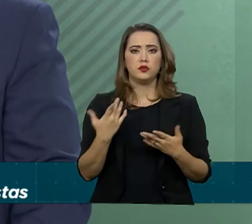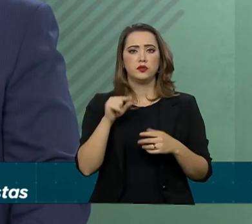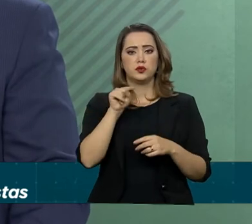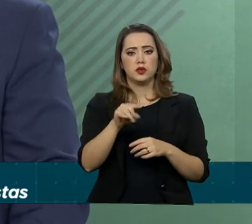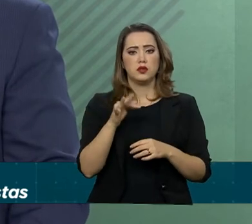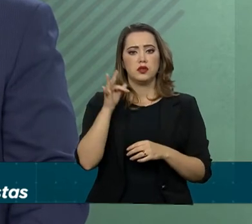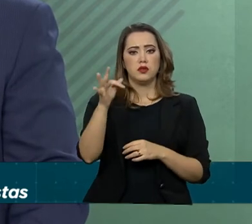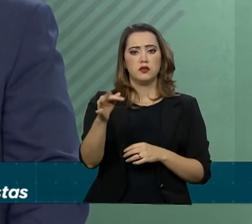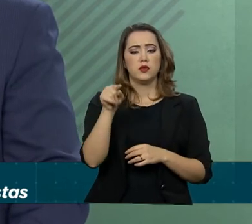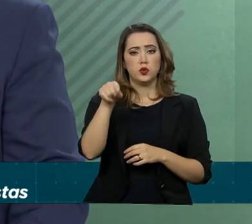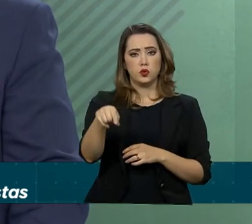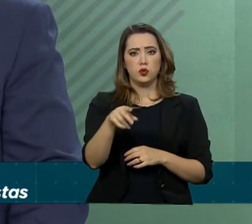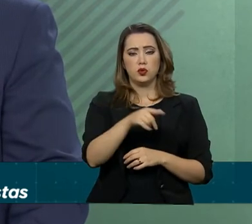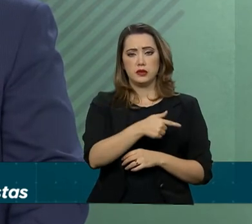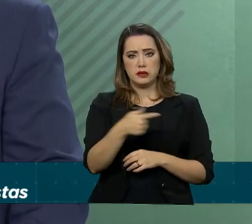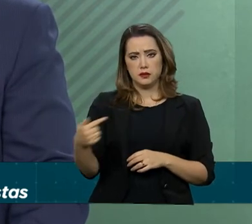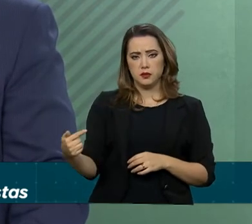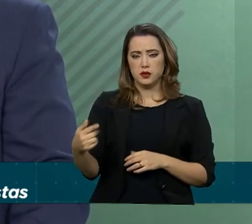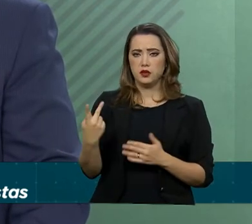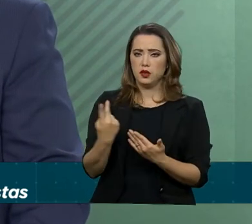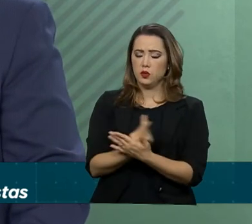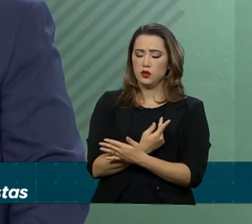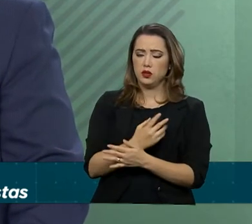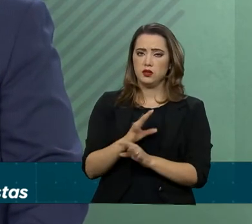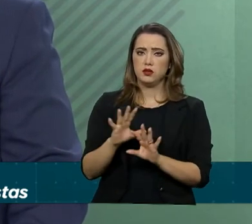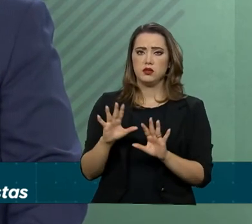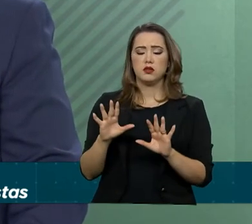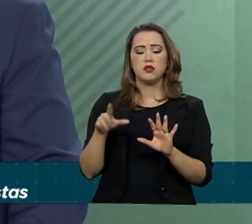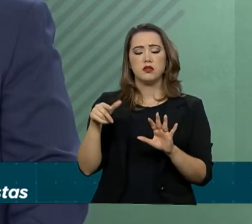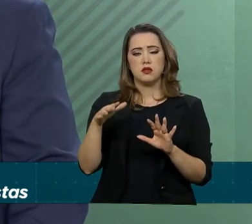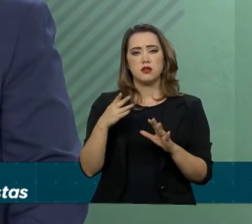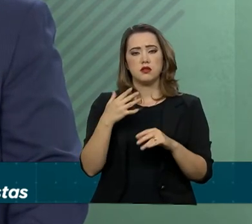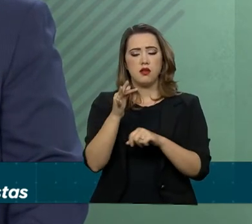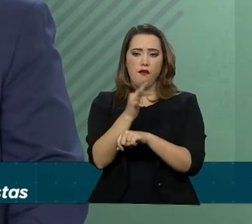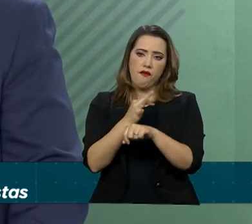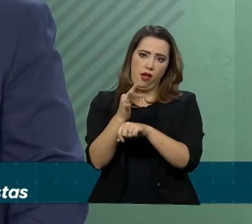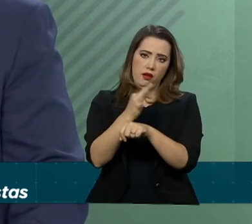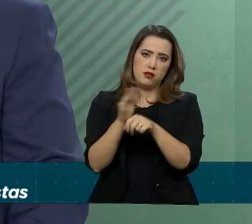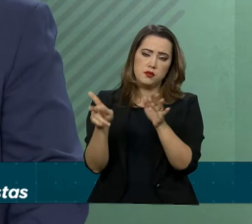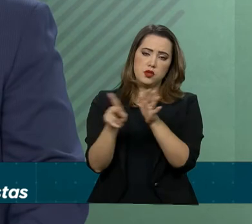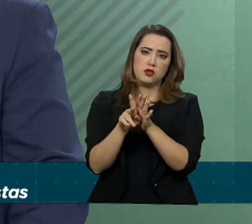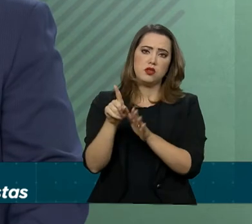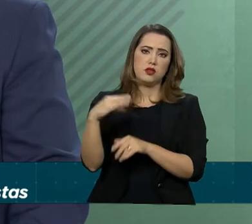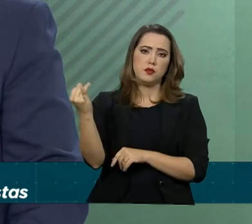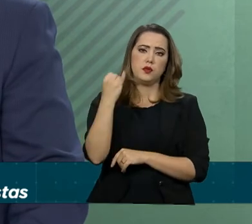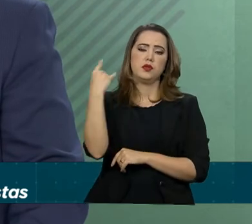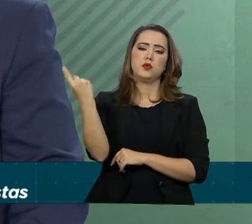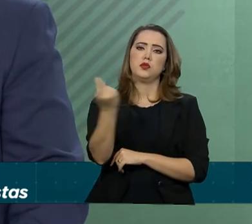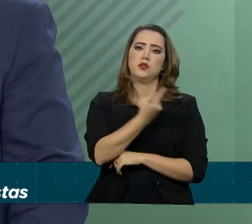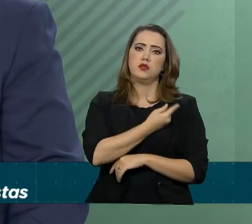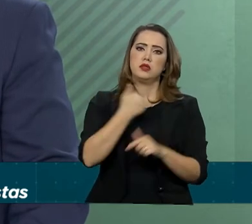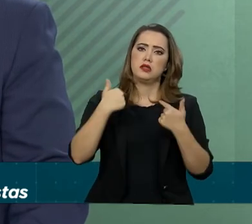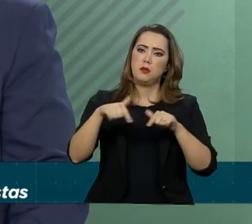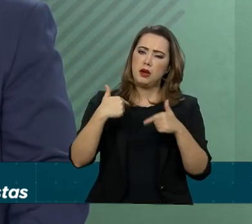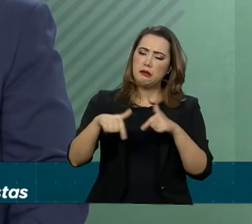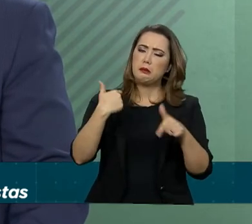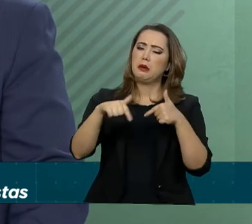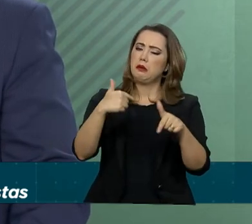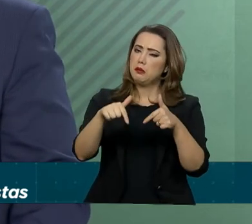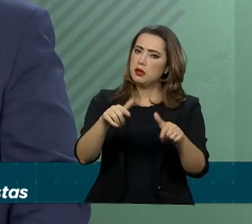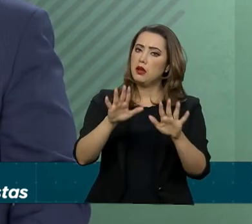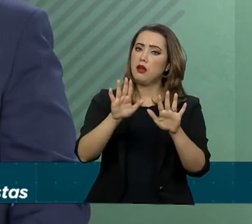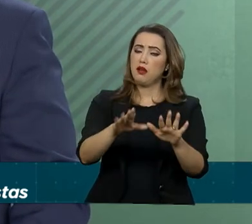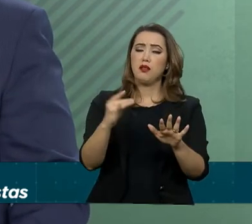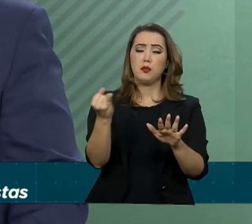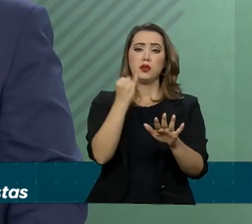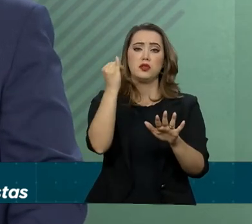esta próxima semana para que se realize esse evento, que naturalmente é importante a todos nós. Trabalhar, trabalhar, trabalhar é